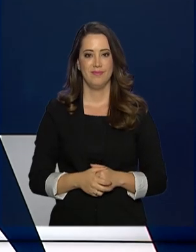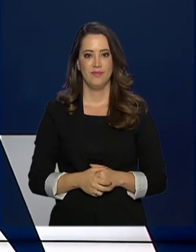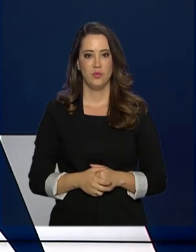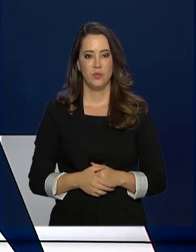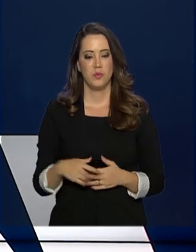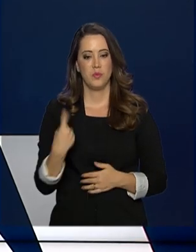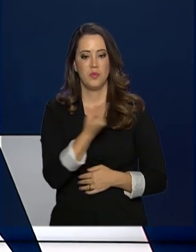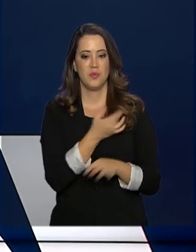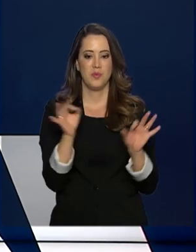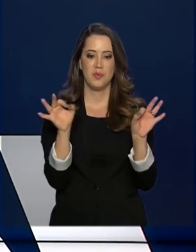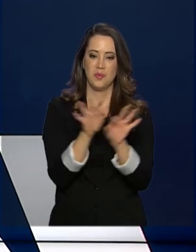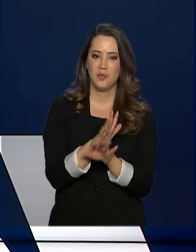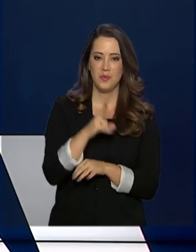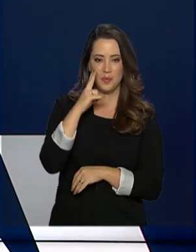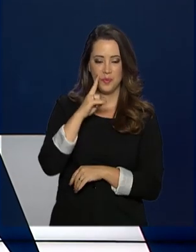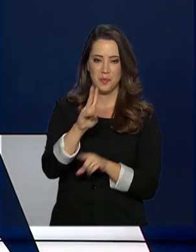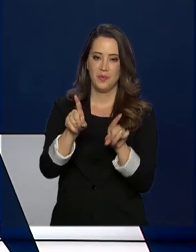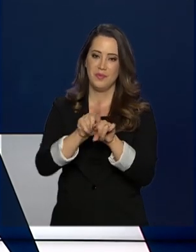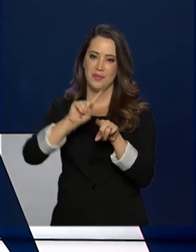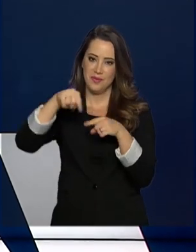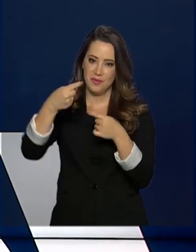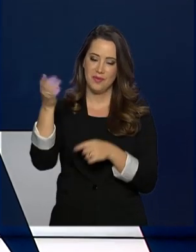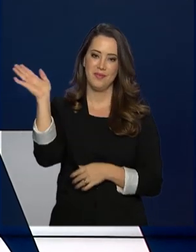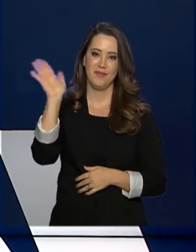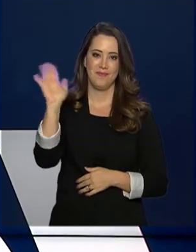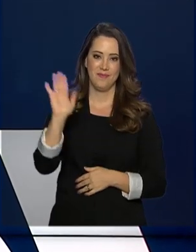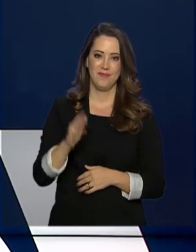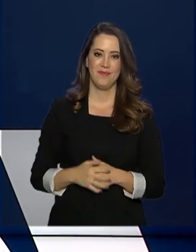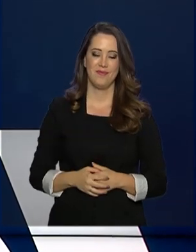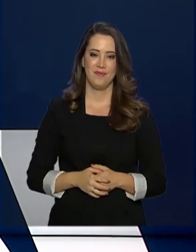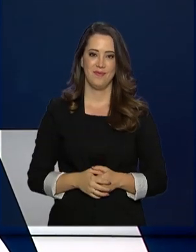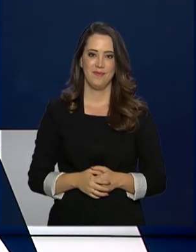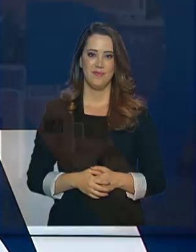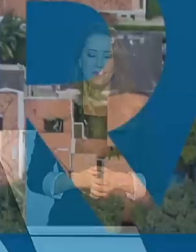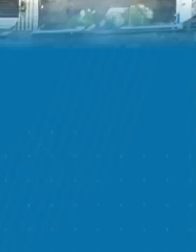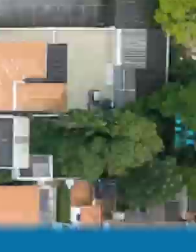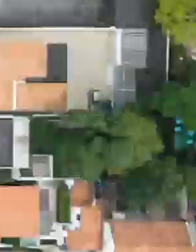E o governo agora fica por aqui. Nos vemos na próxima edição. Até lá!